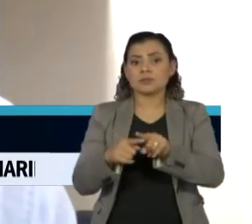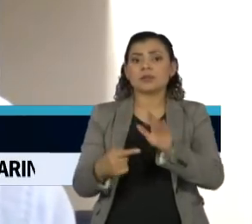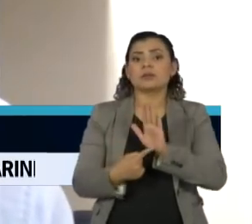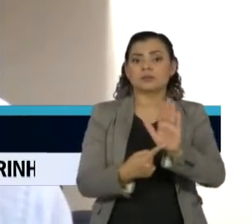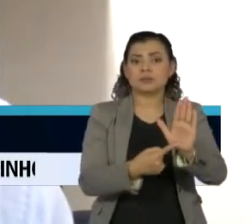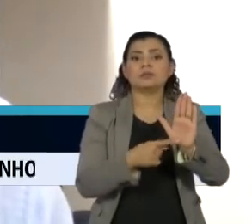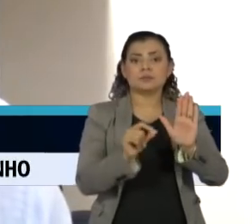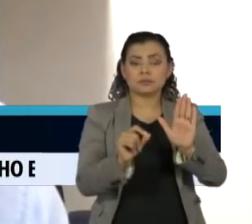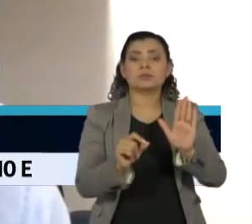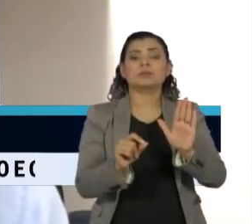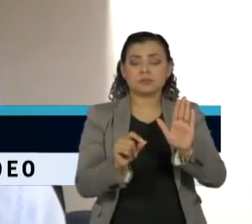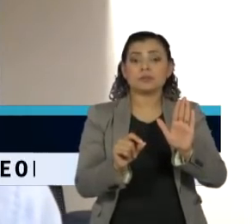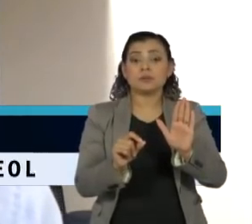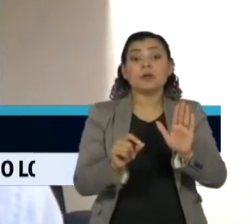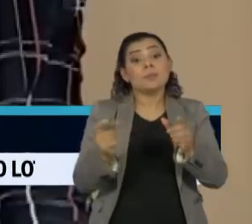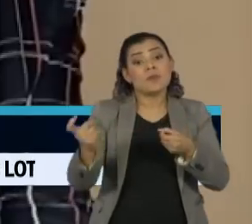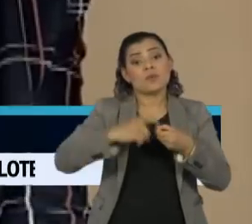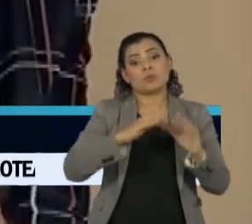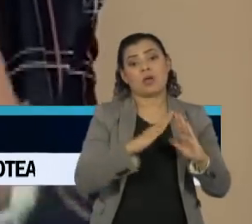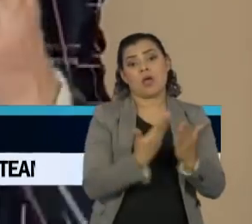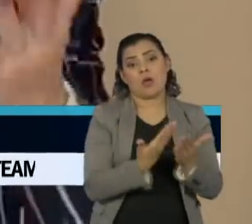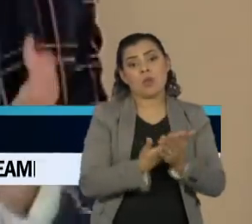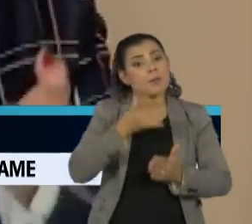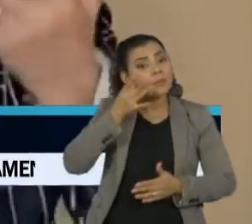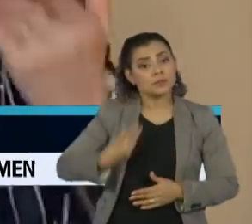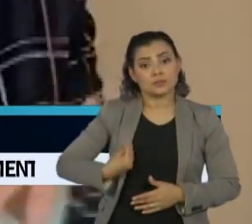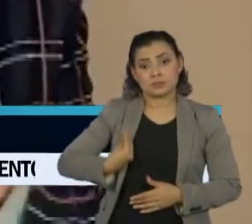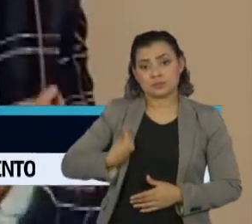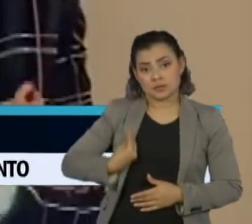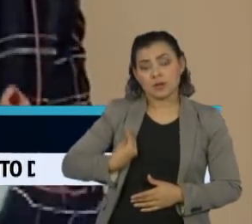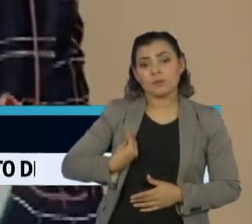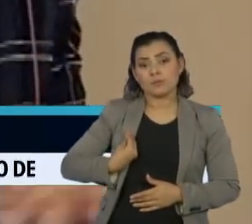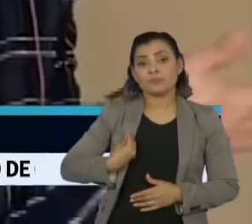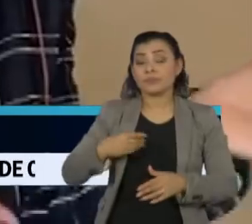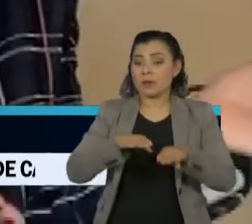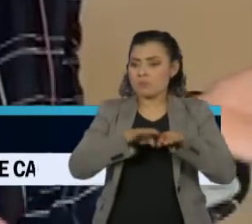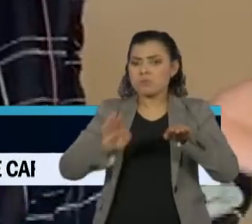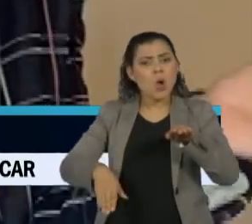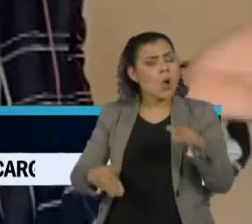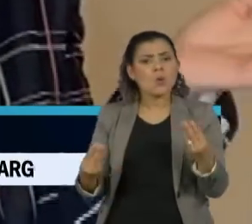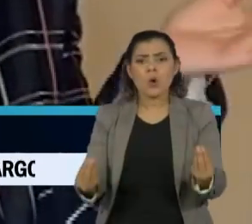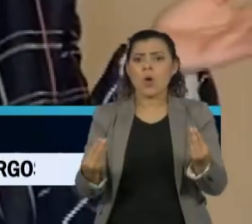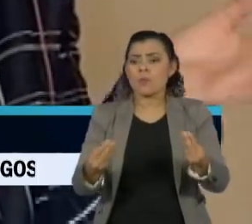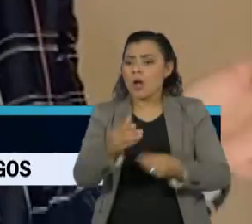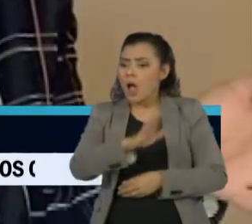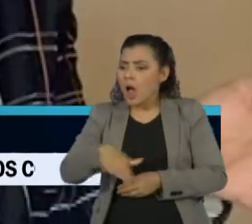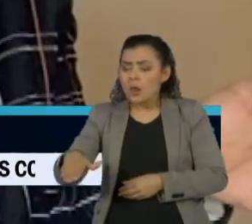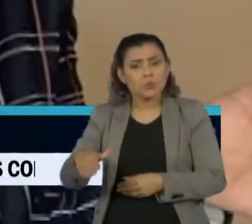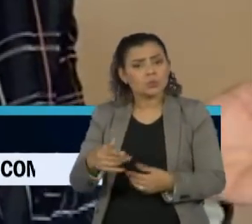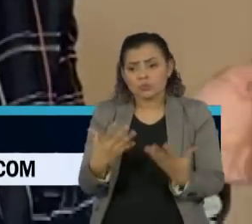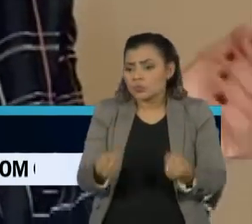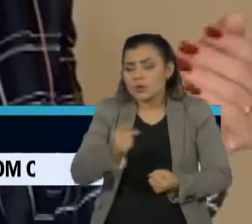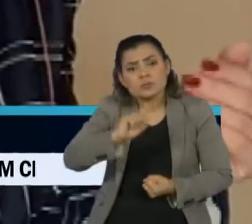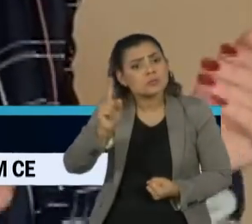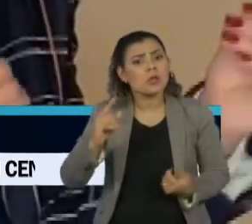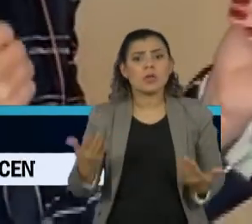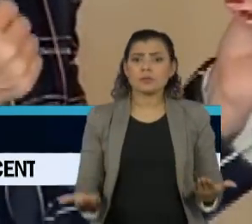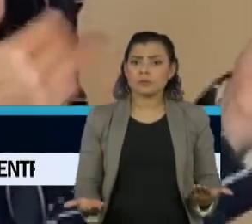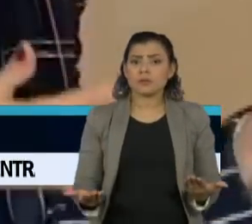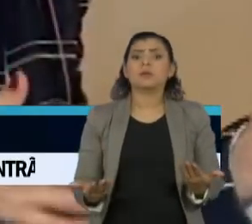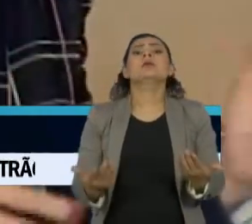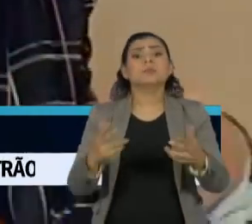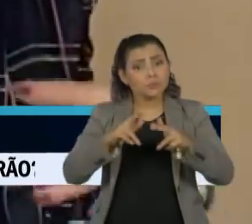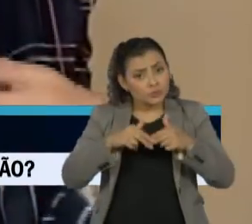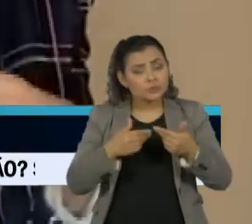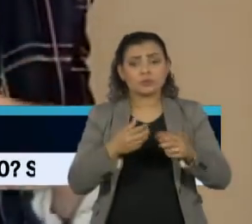com a volta das aulas presenciais. As condições no Brasil são muito desiguais. Os nossos alunos não têm condição de, através